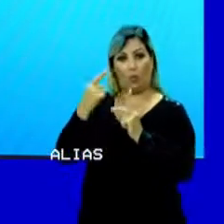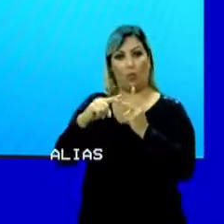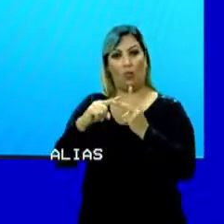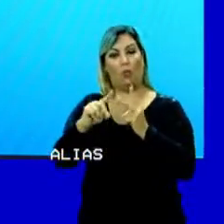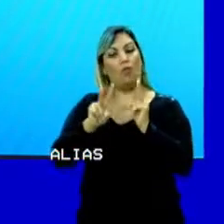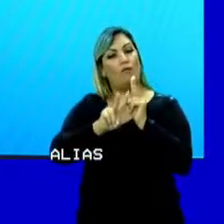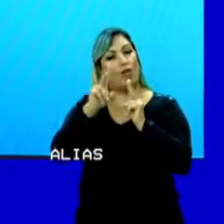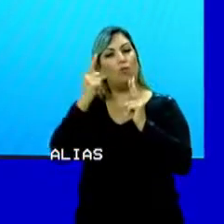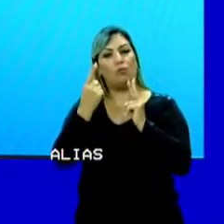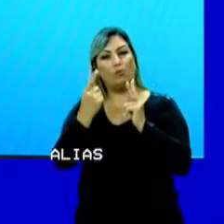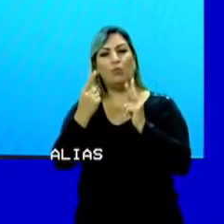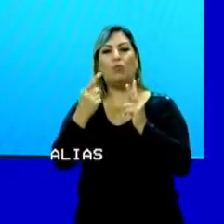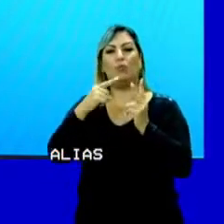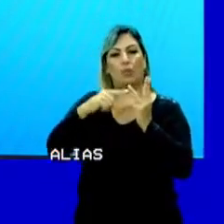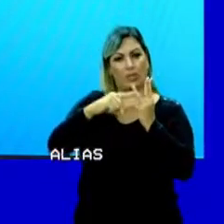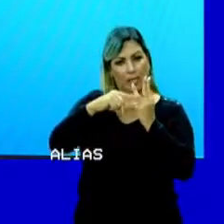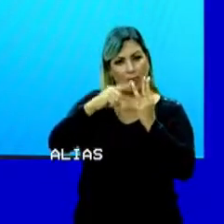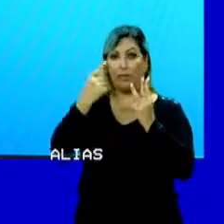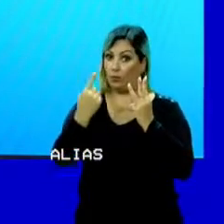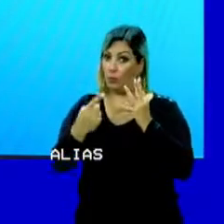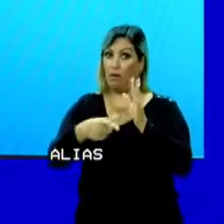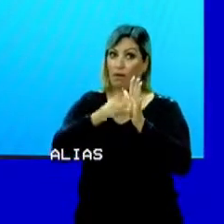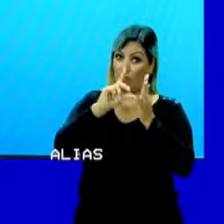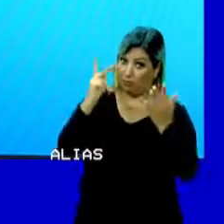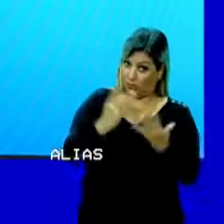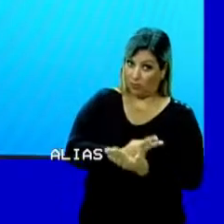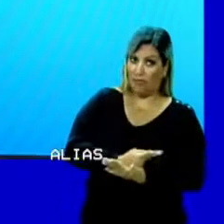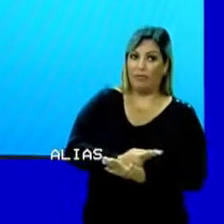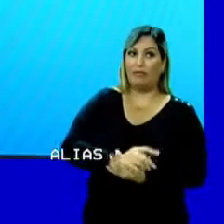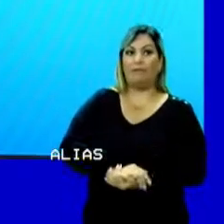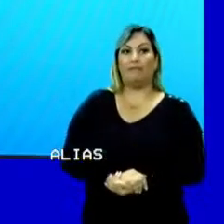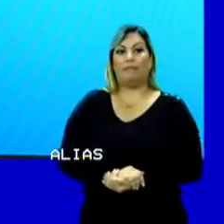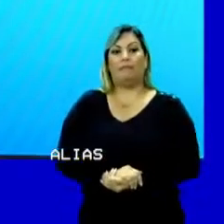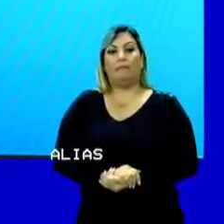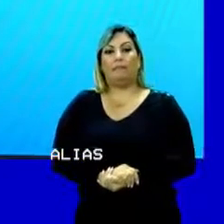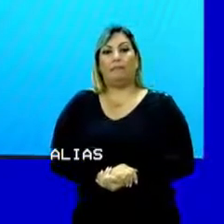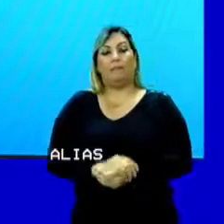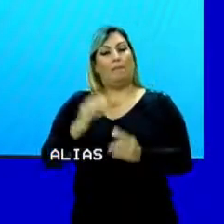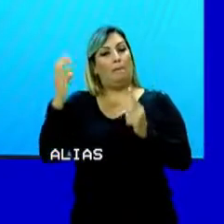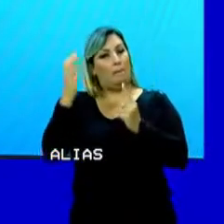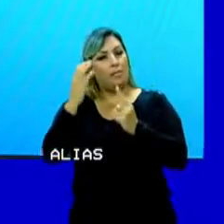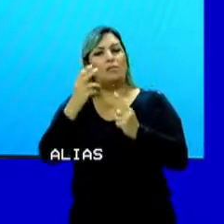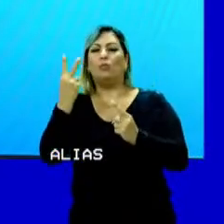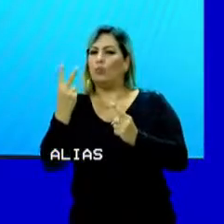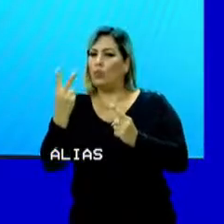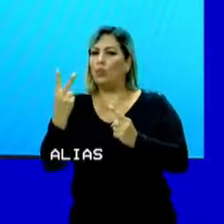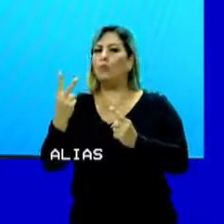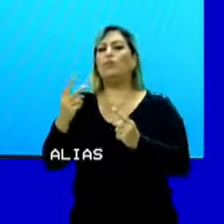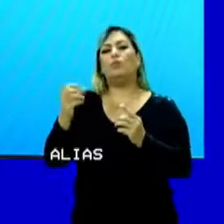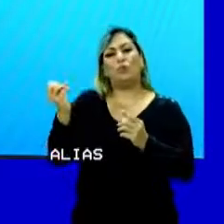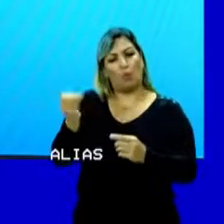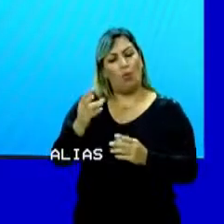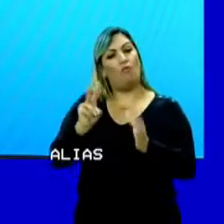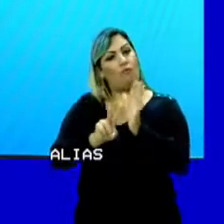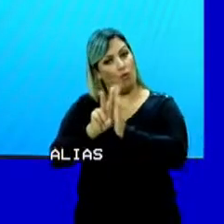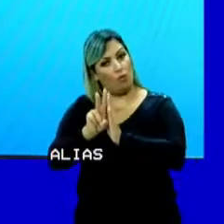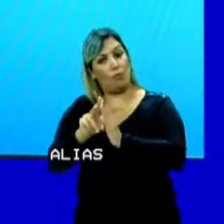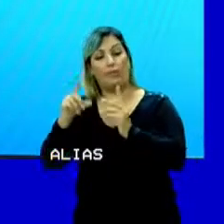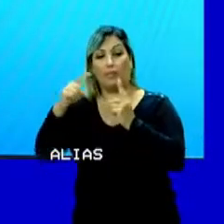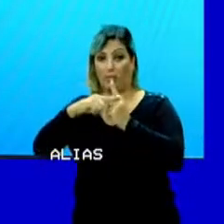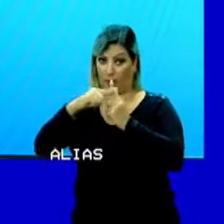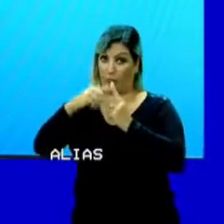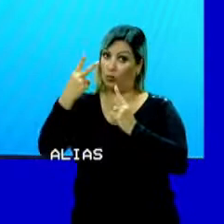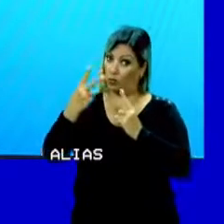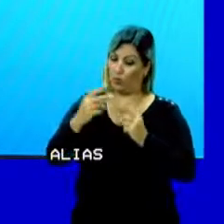volume 1, temperatura 1, que é o antes do procedimento acontecer, né? Pressão 2, qual é o novo volume? E a temperatura